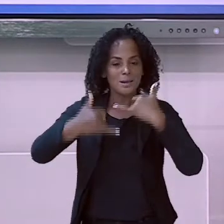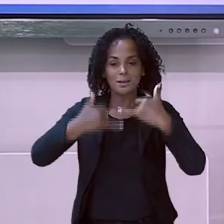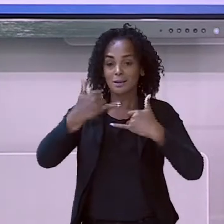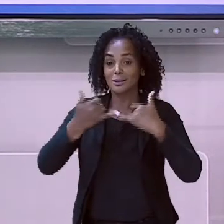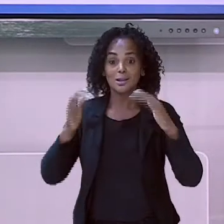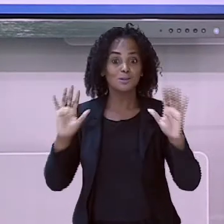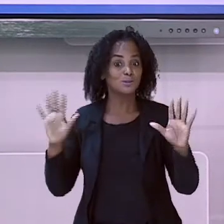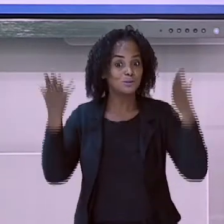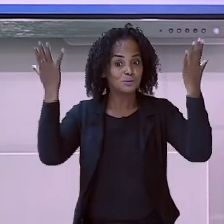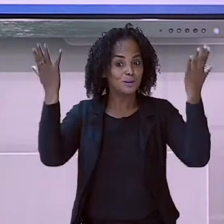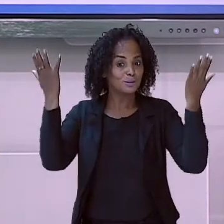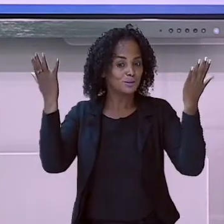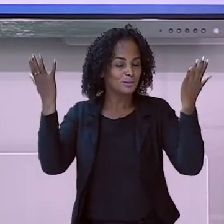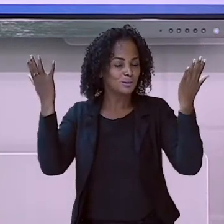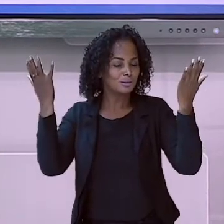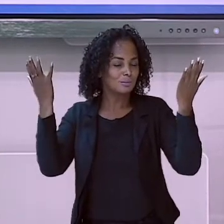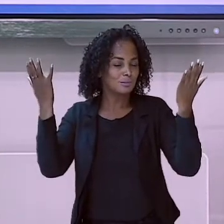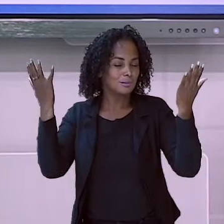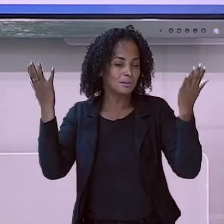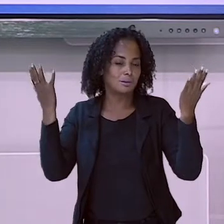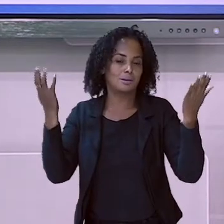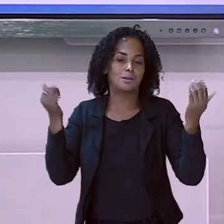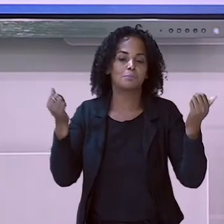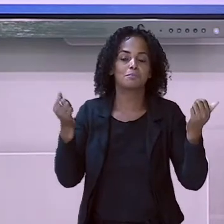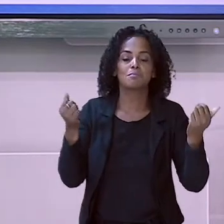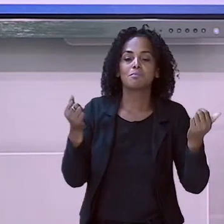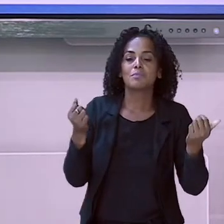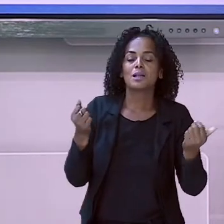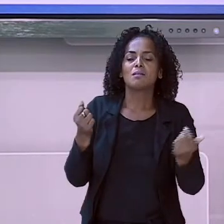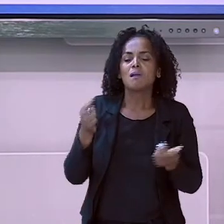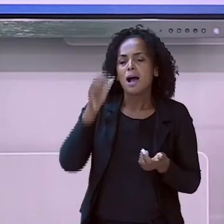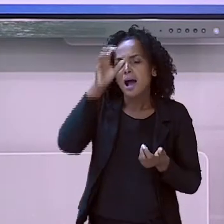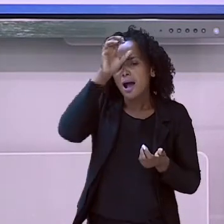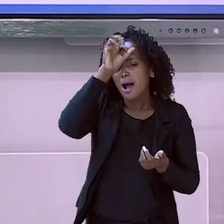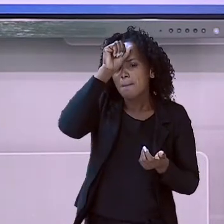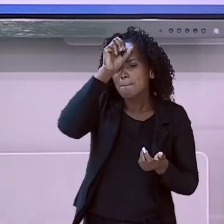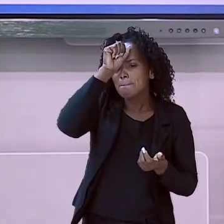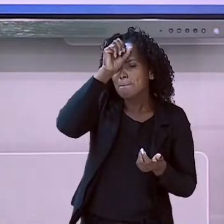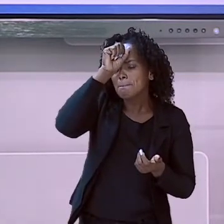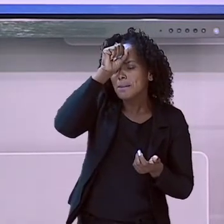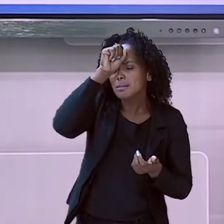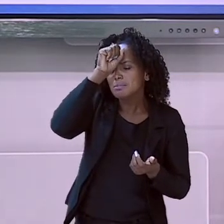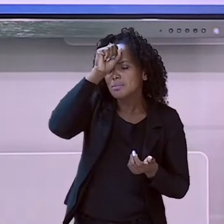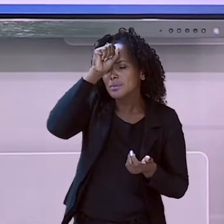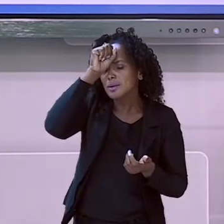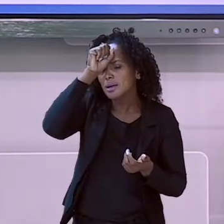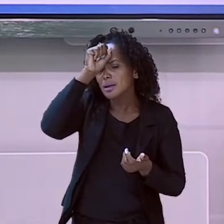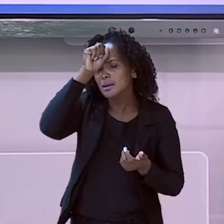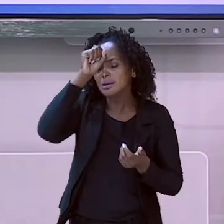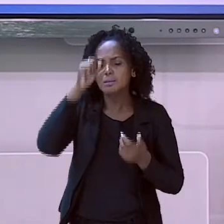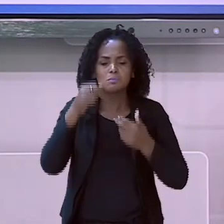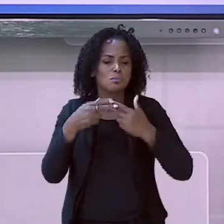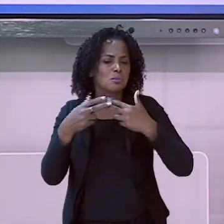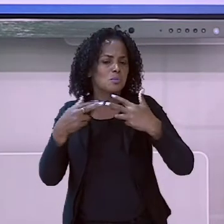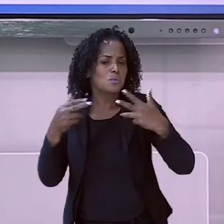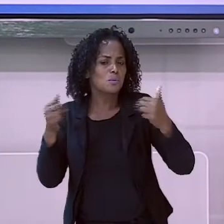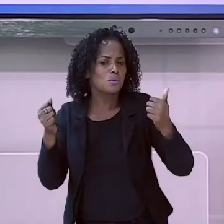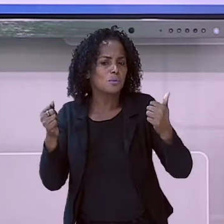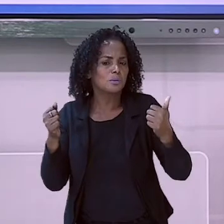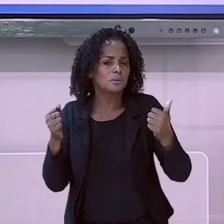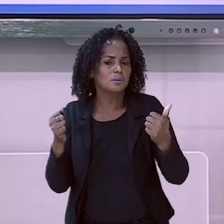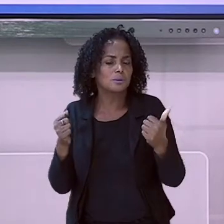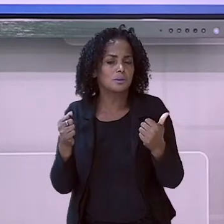divertido. E o melhor, nós vamos aprender muitas coisas com o nosso trava-língua.